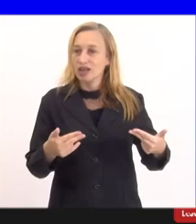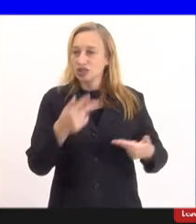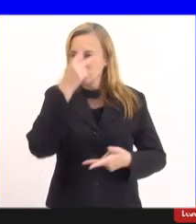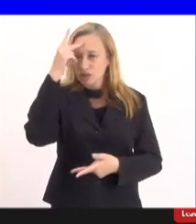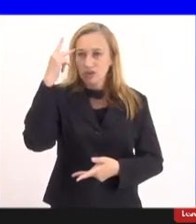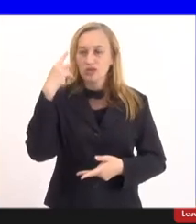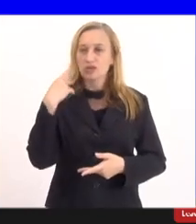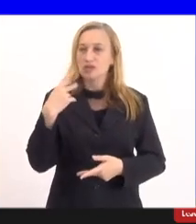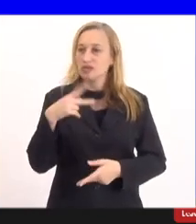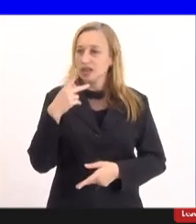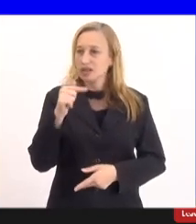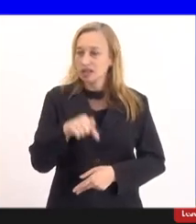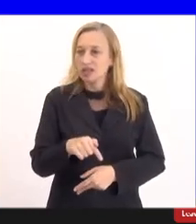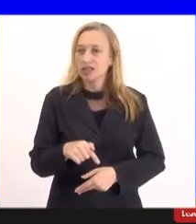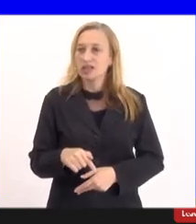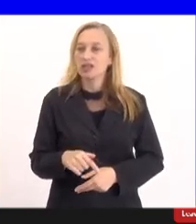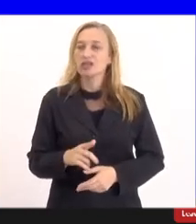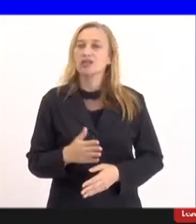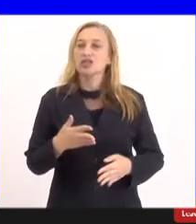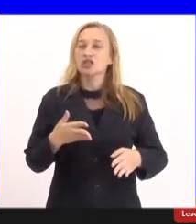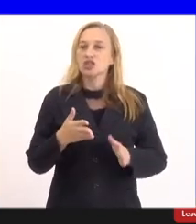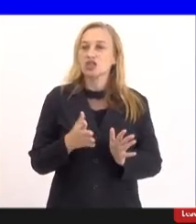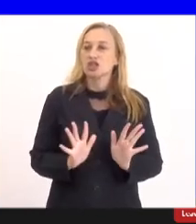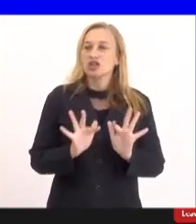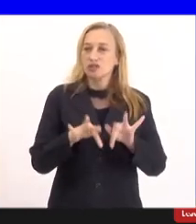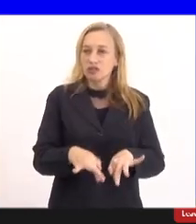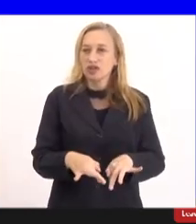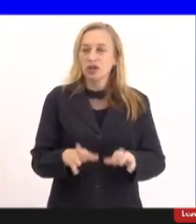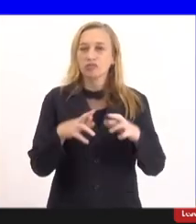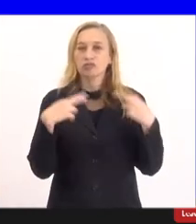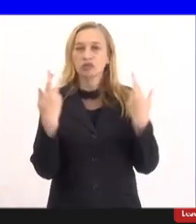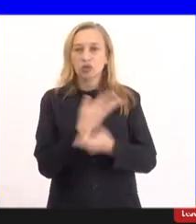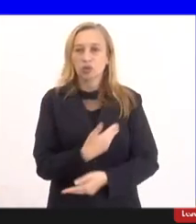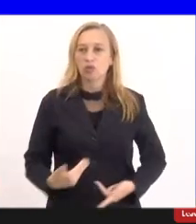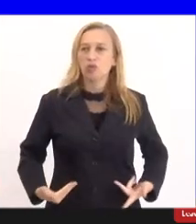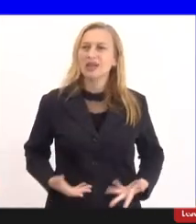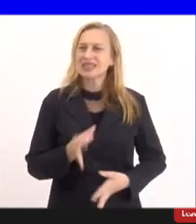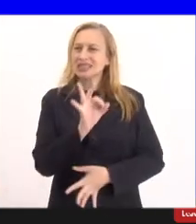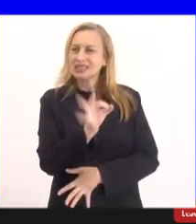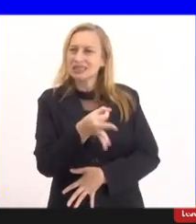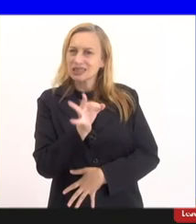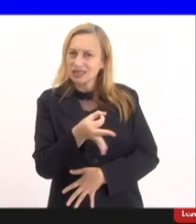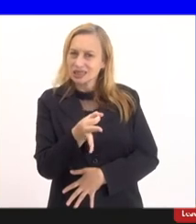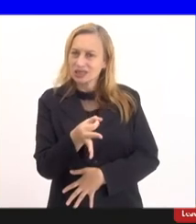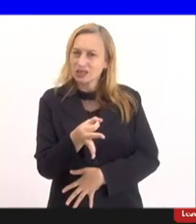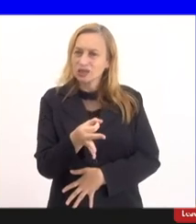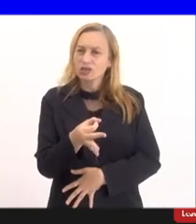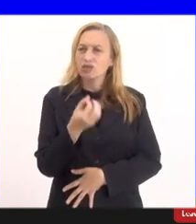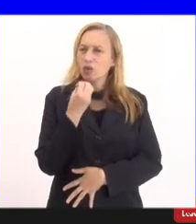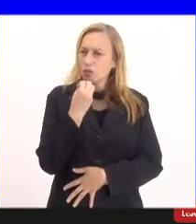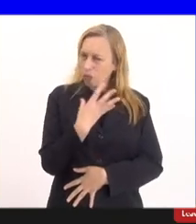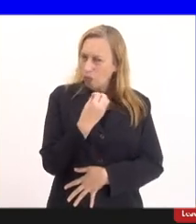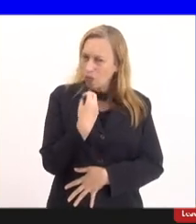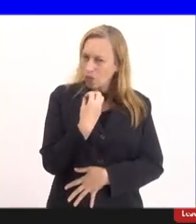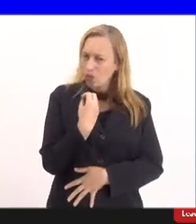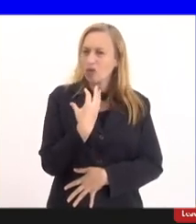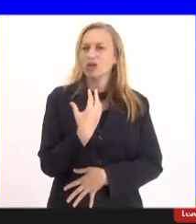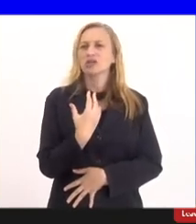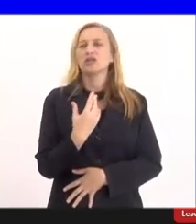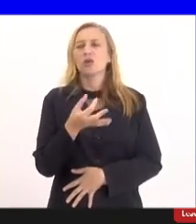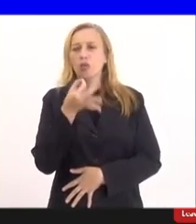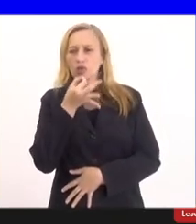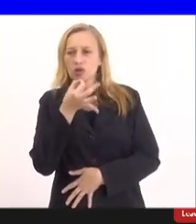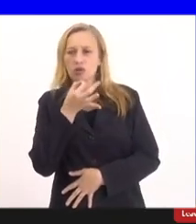estamos aí chegando ao final desta audiência pública com certeza foi uma audiência muito lucidativa tivemos